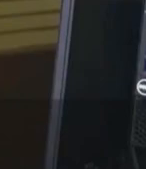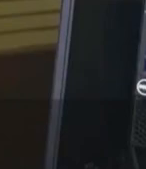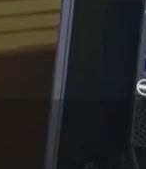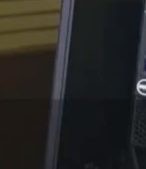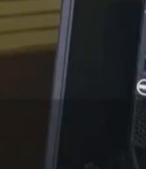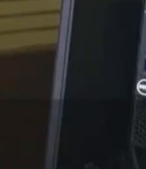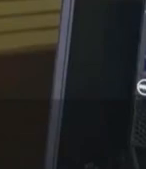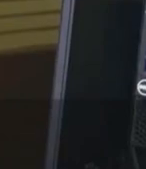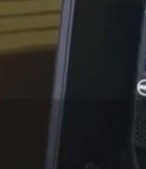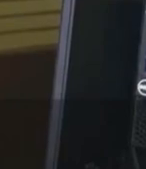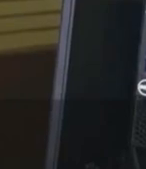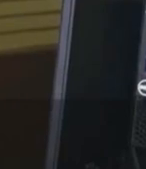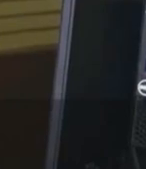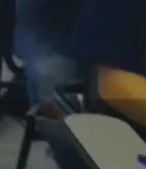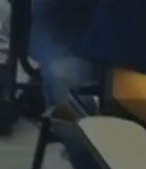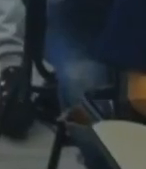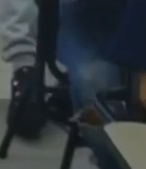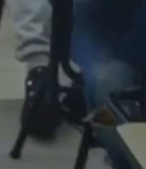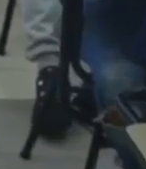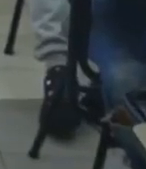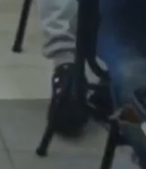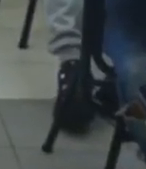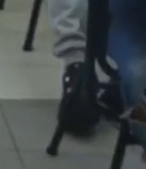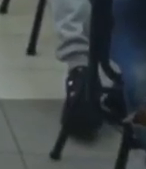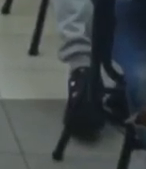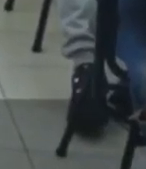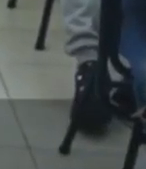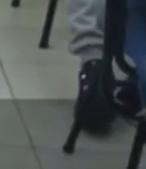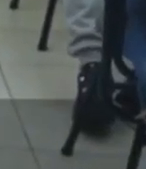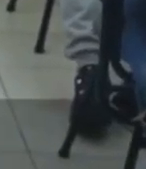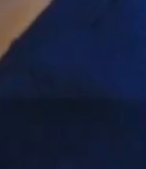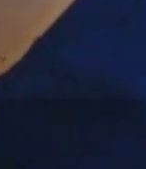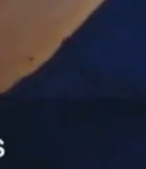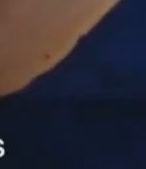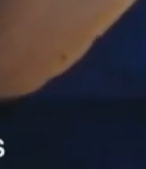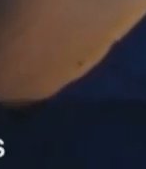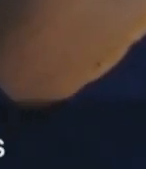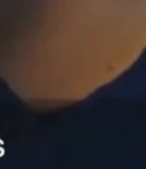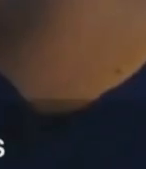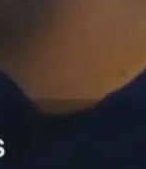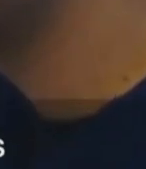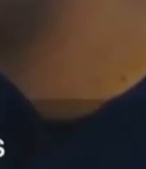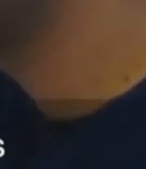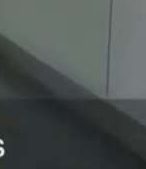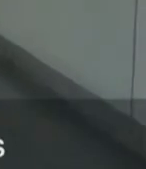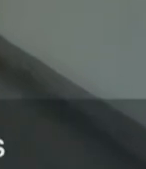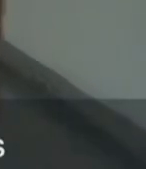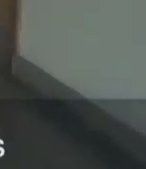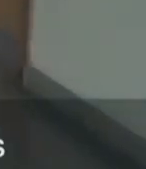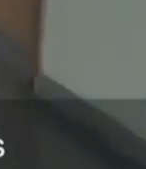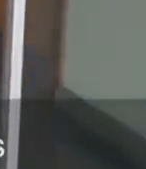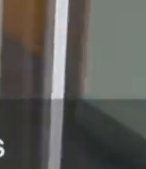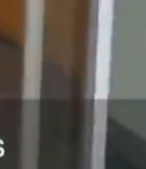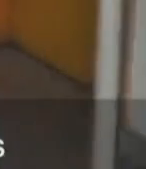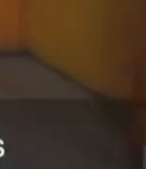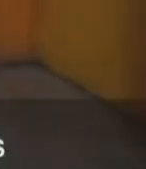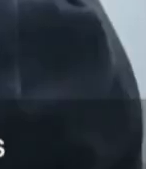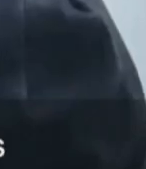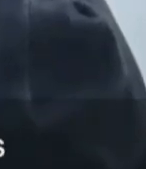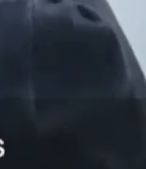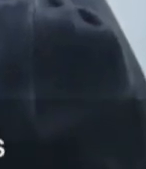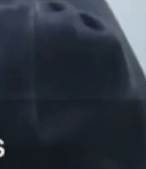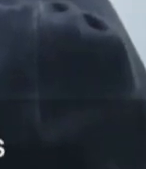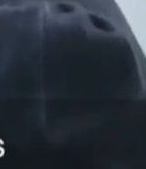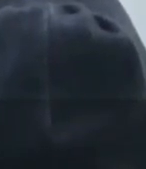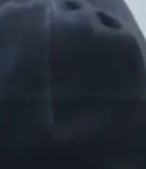responsabilidade. Com programas de estágio e aprendizagem, o CIE abre caminhos e possibilita que